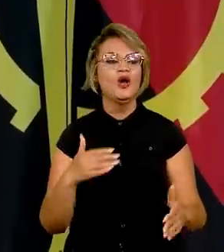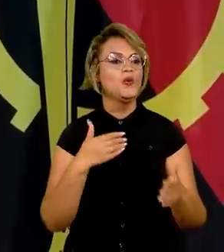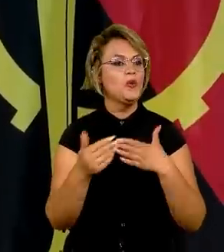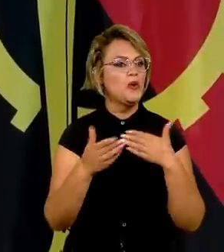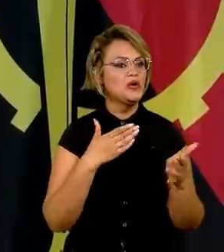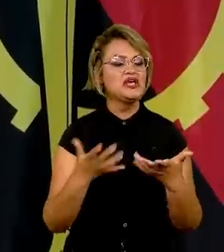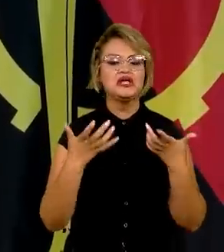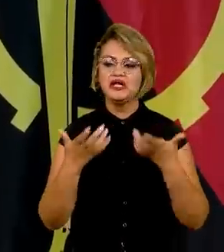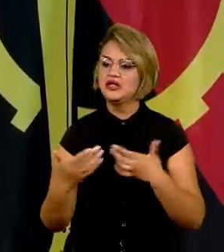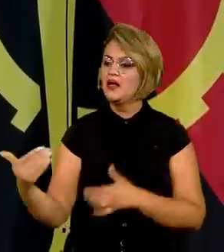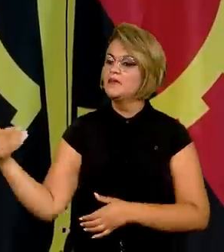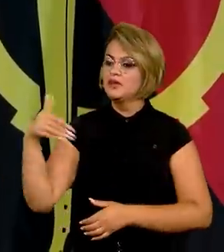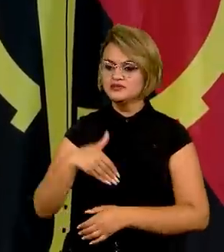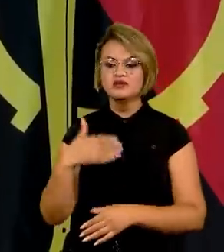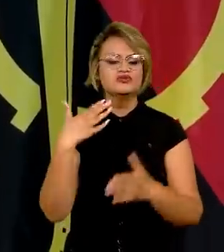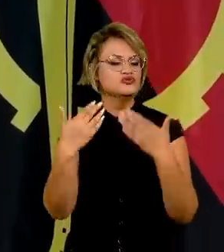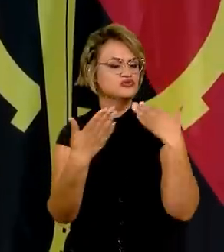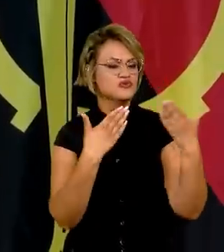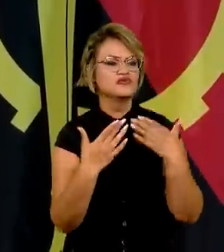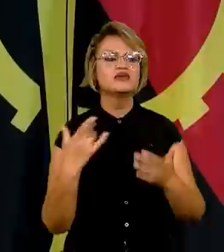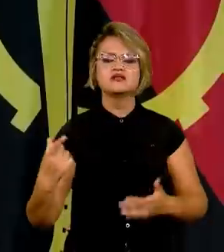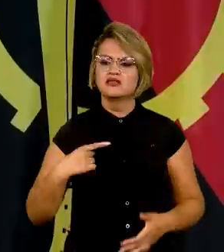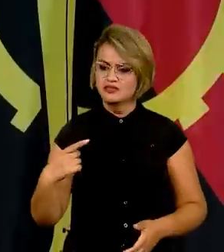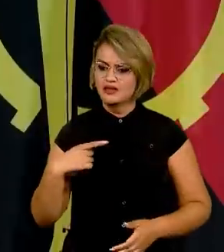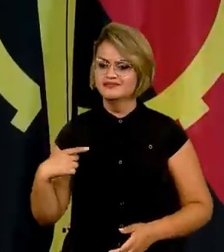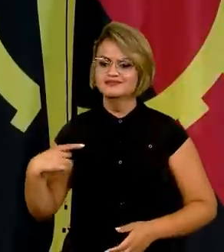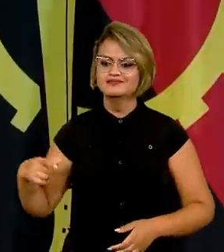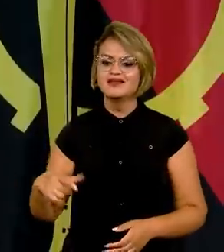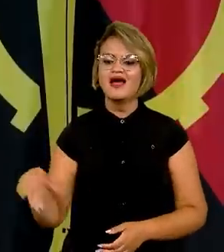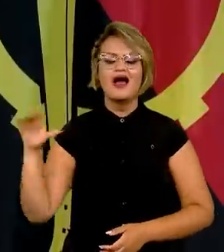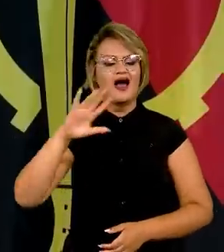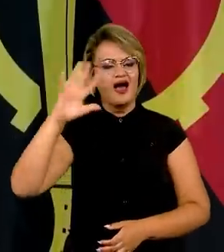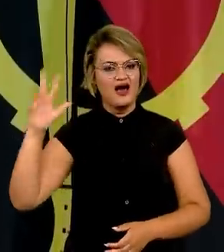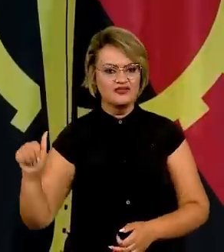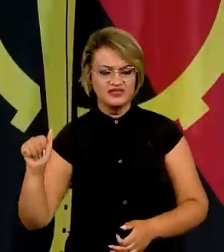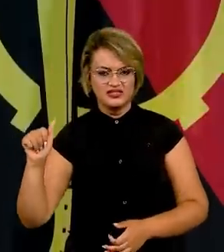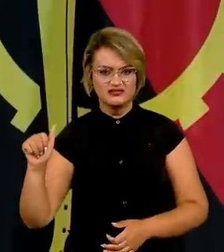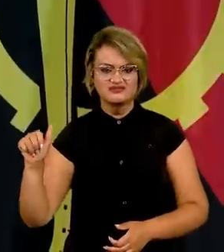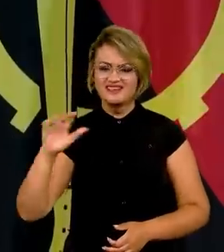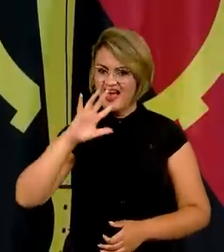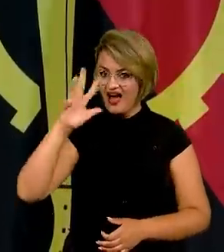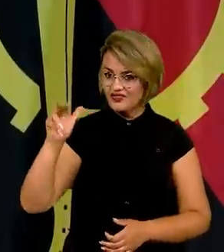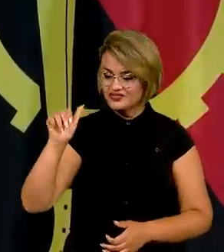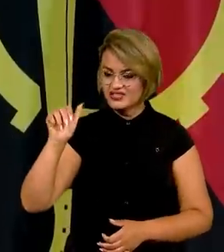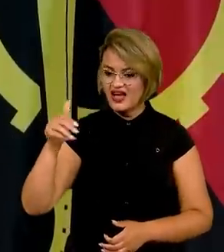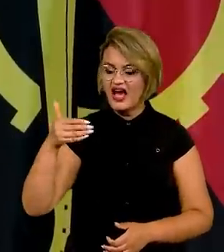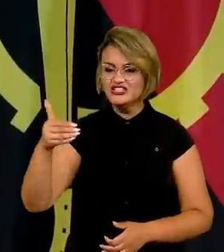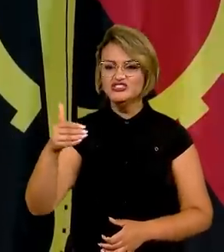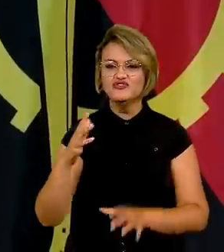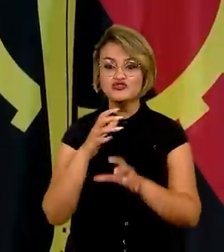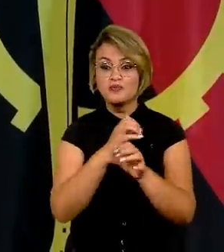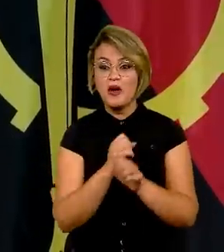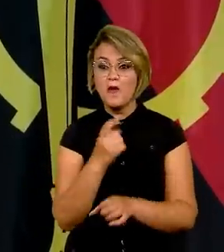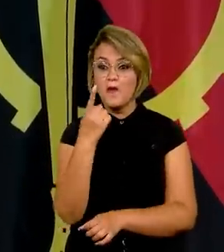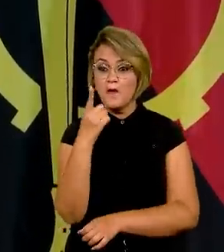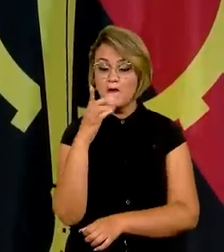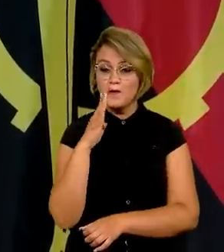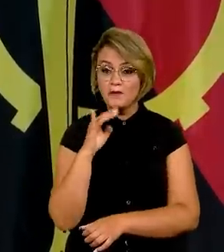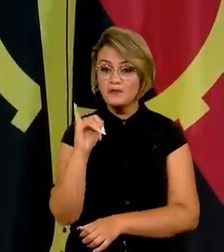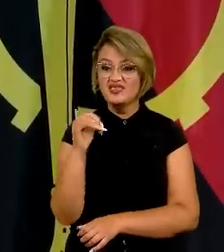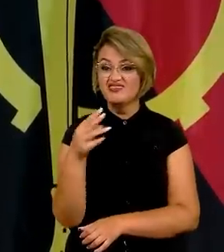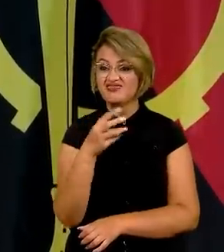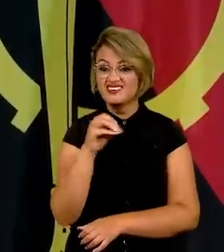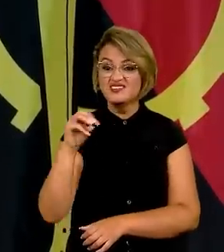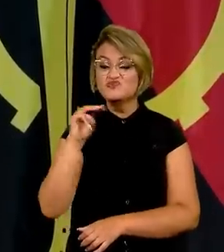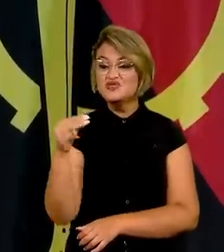nós achamos que é preciso conversar. A África logo, logo estará com 1 bilhão e 300 milhões de